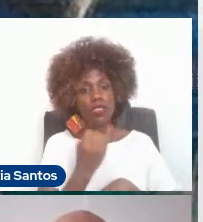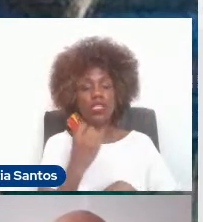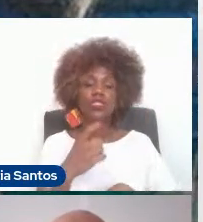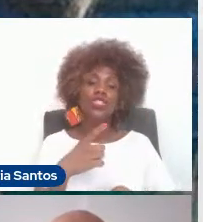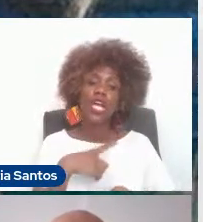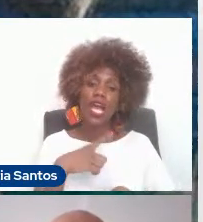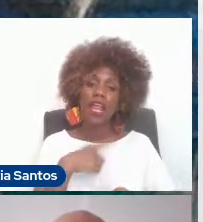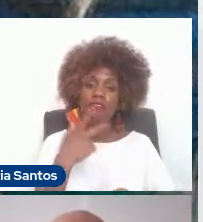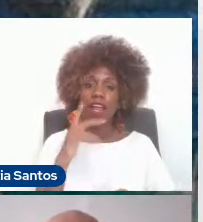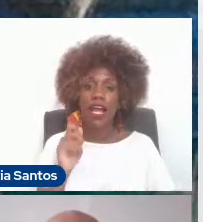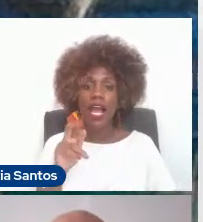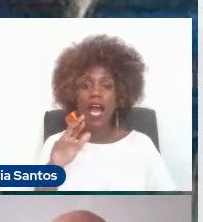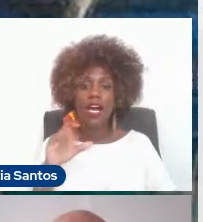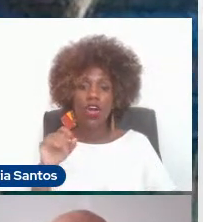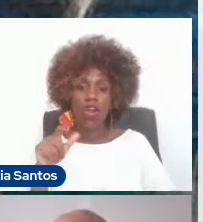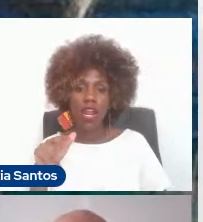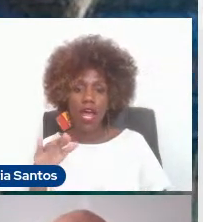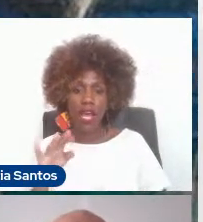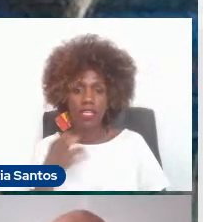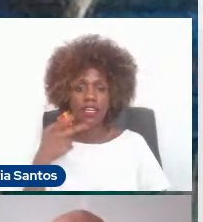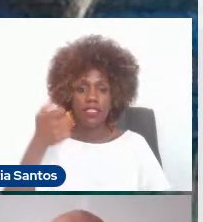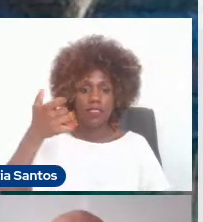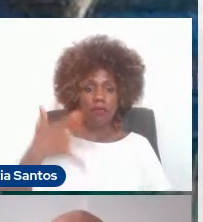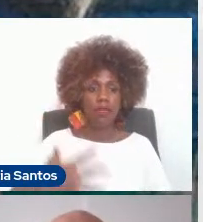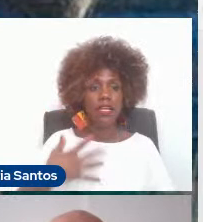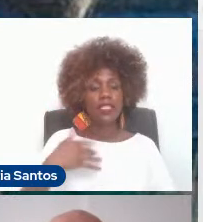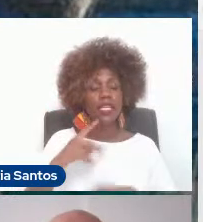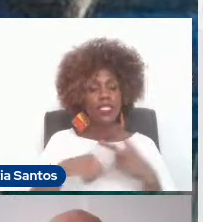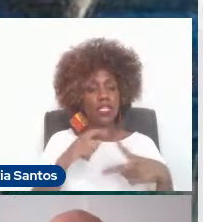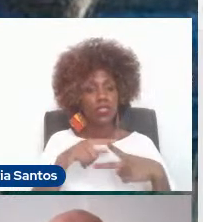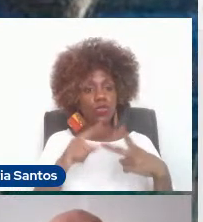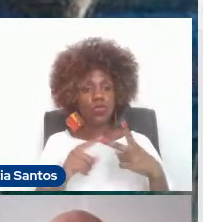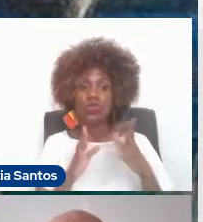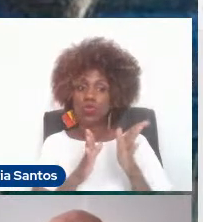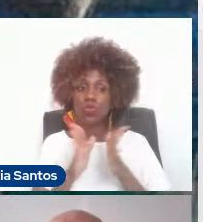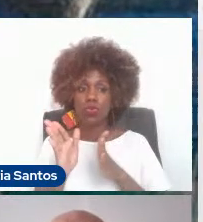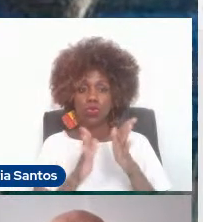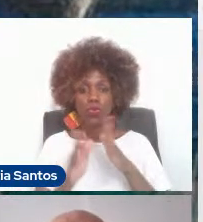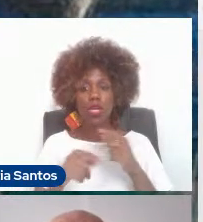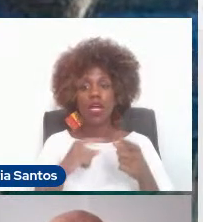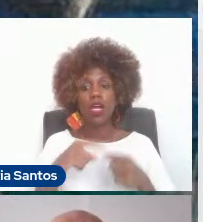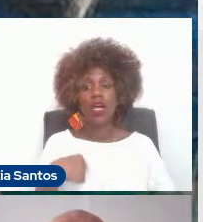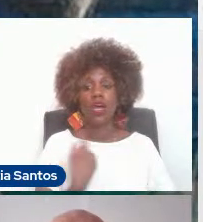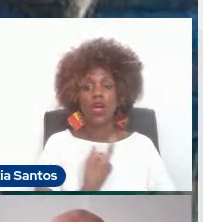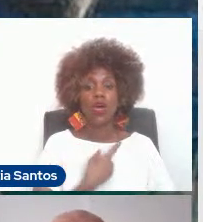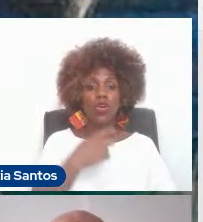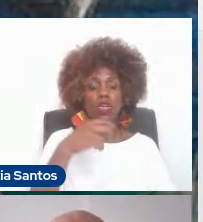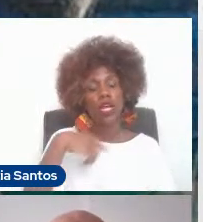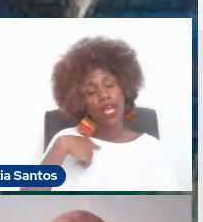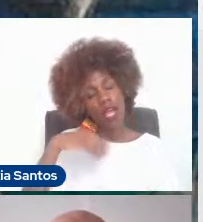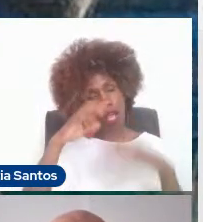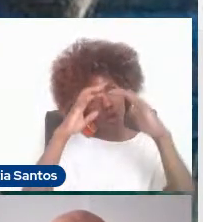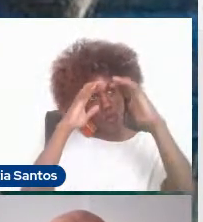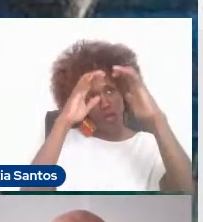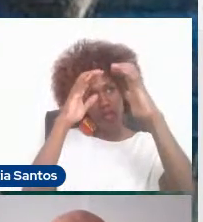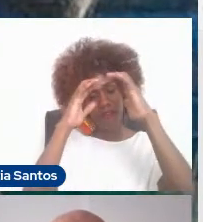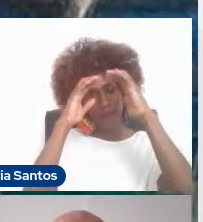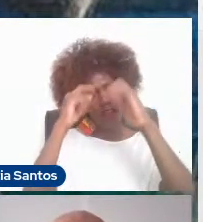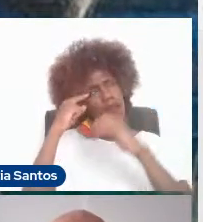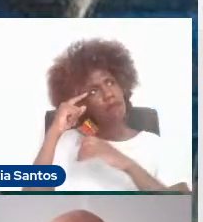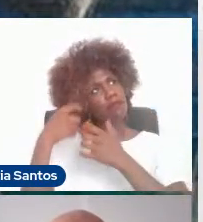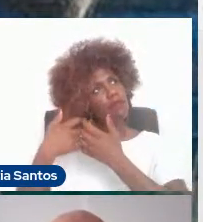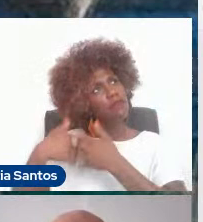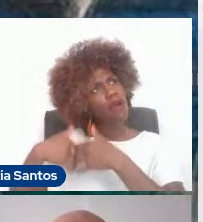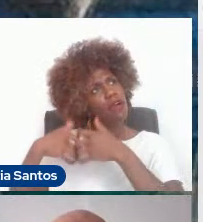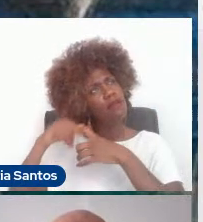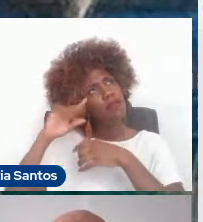dela, ela fala muito dessa dualidade do gnóstico, que é reflexivo, e o drástico, que é aquele que sobe no palco,